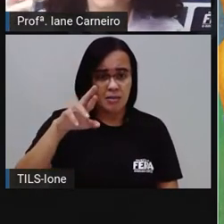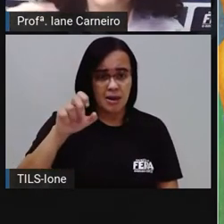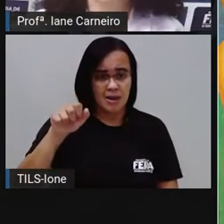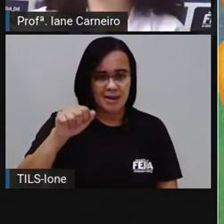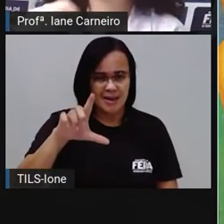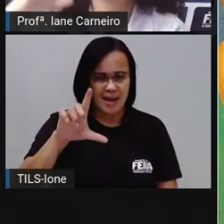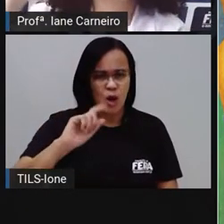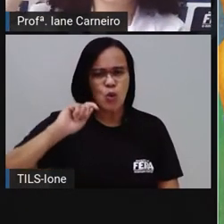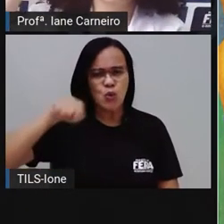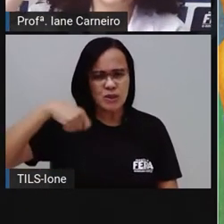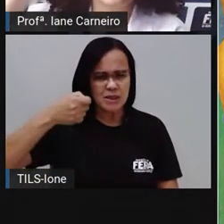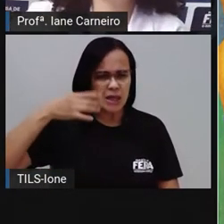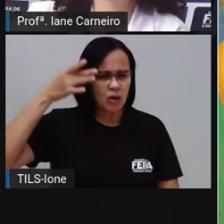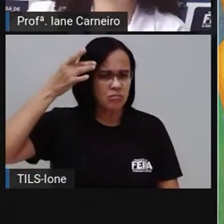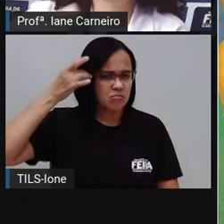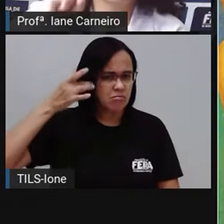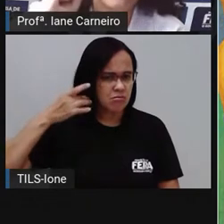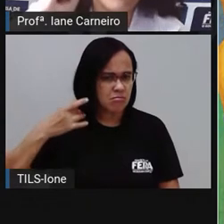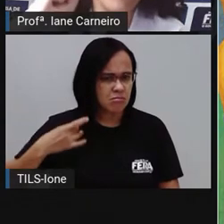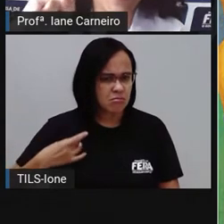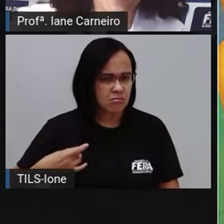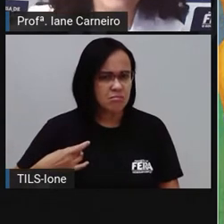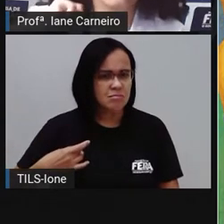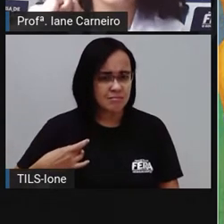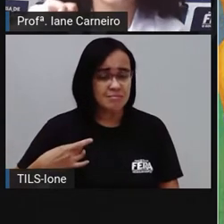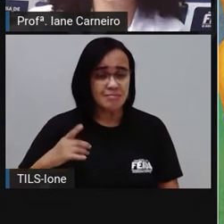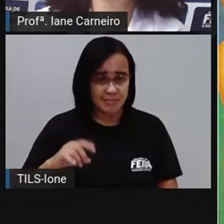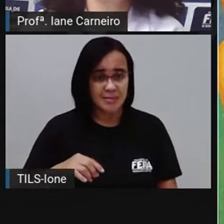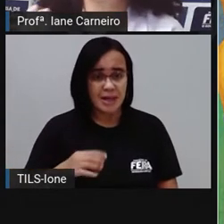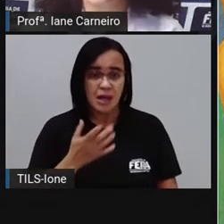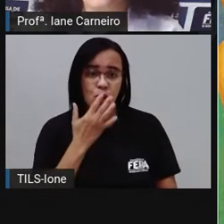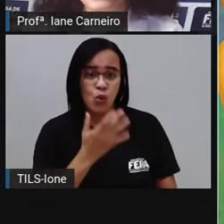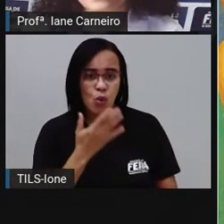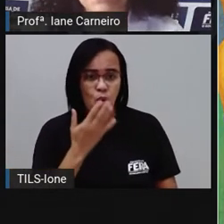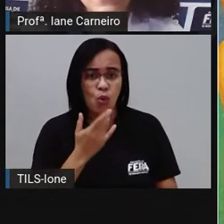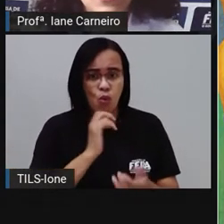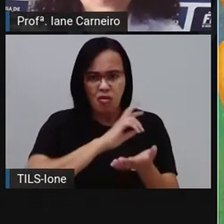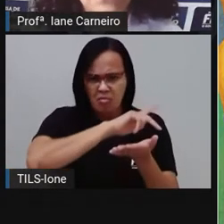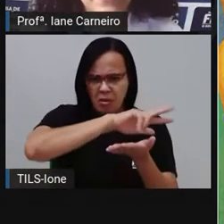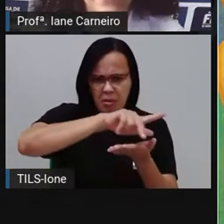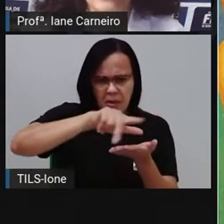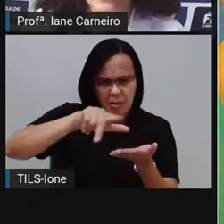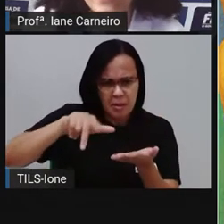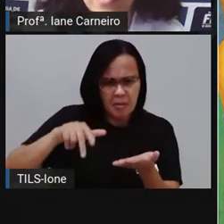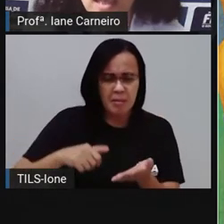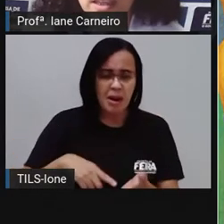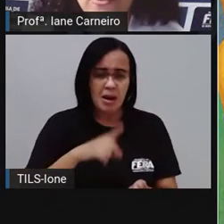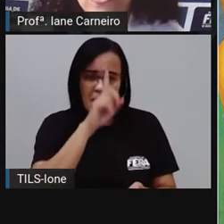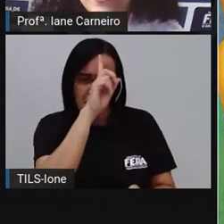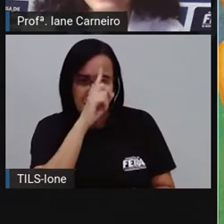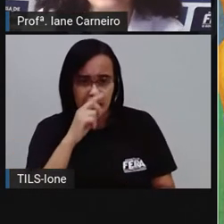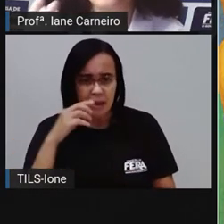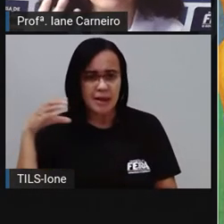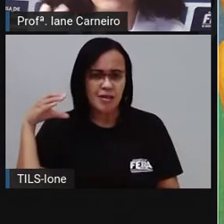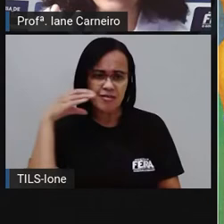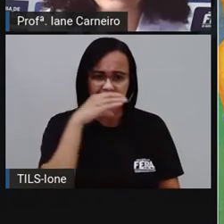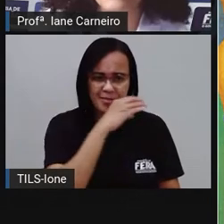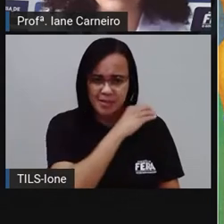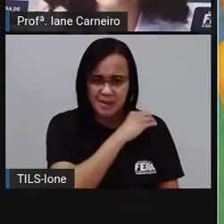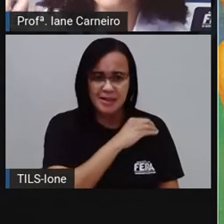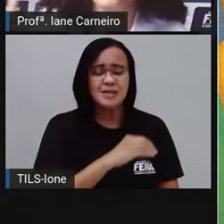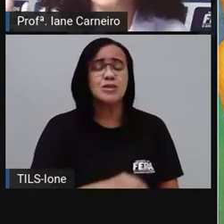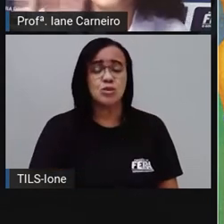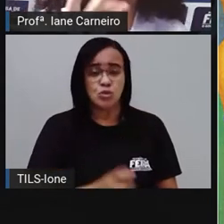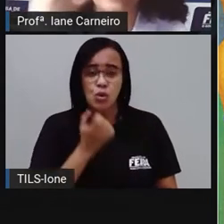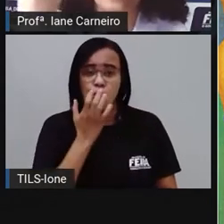azul. Em outras telas ela usou vermelho, né? São cores bem tropicais, cores quentes, né? E cores